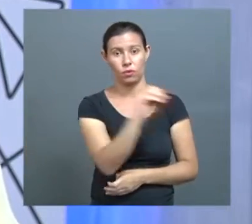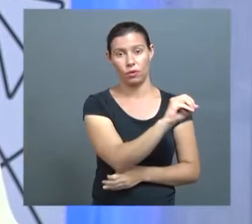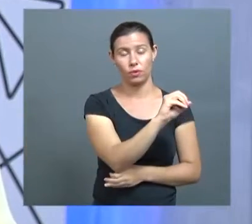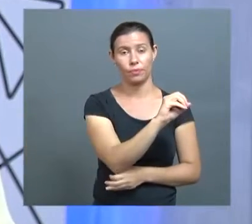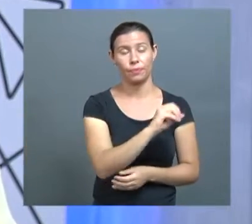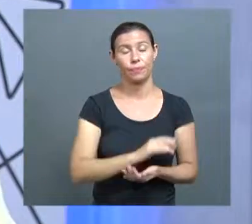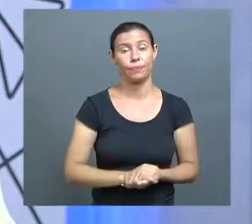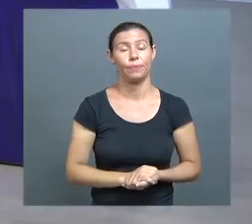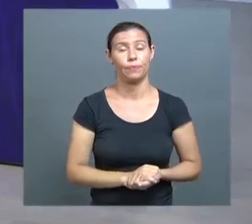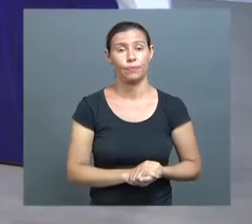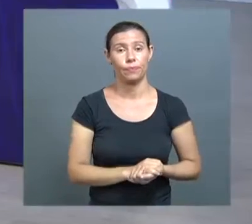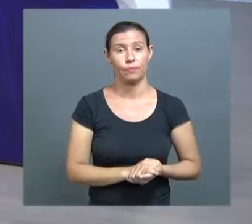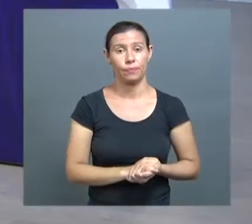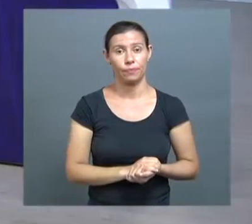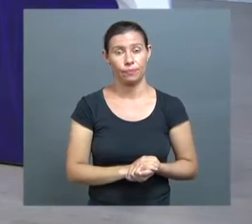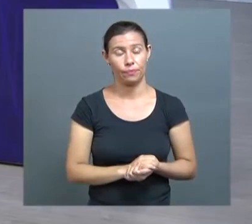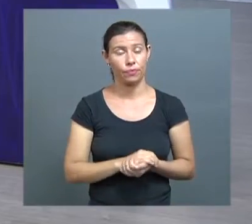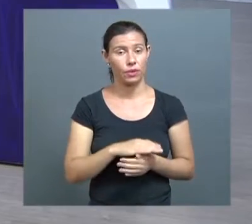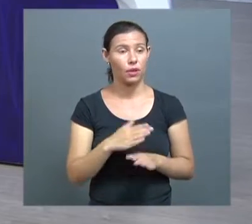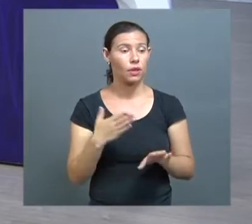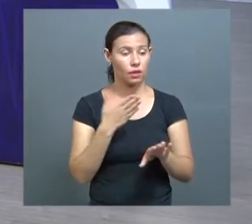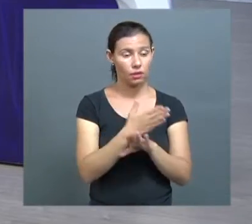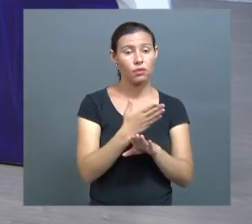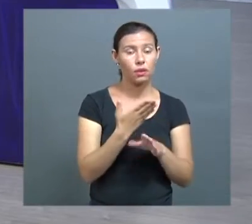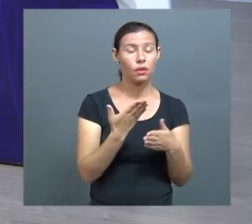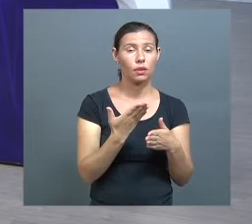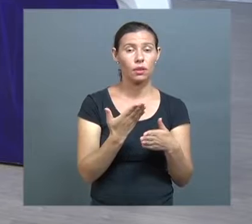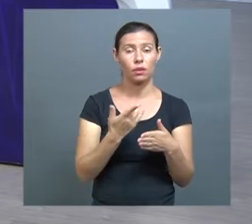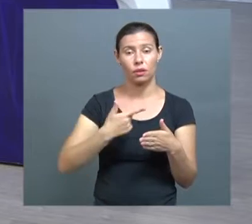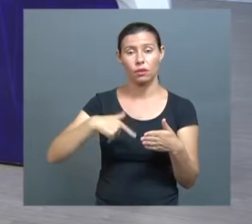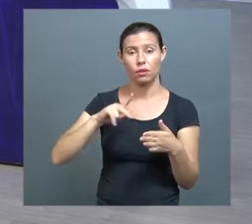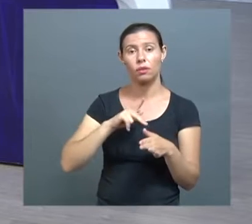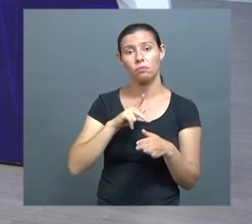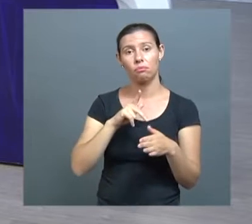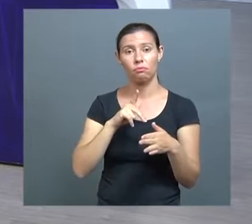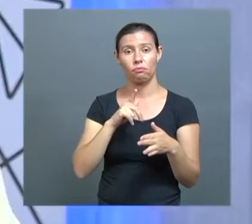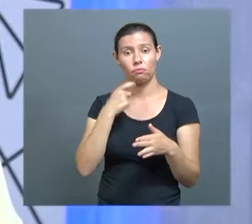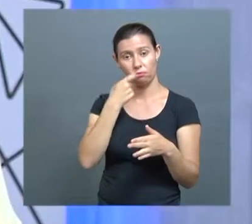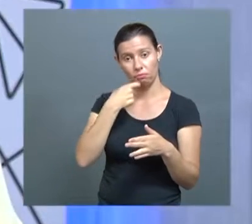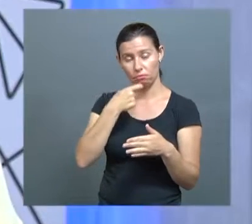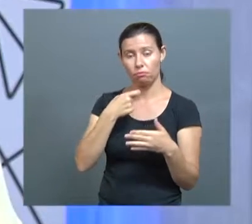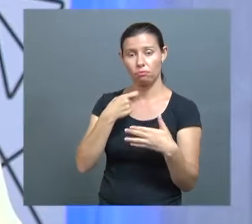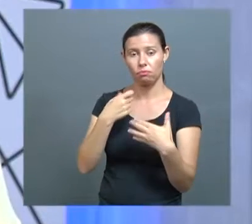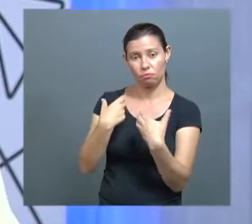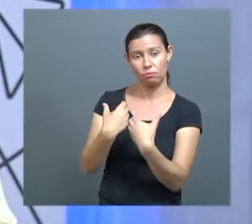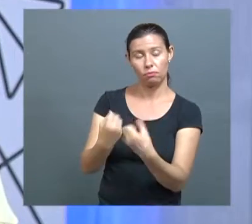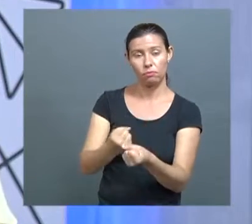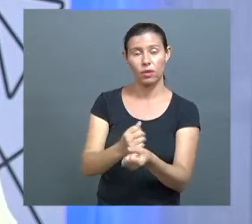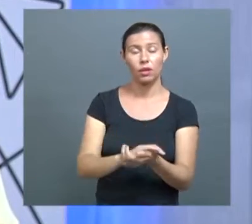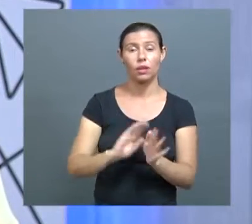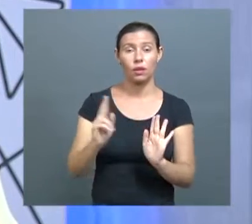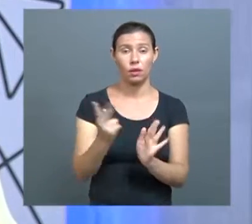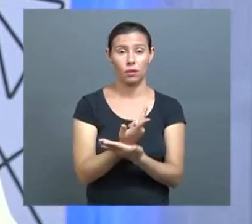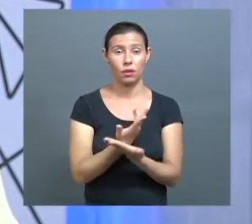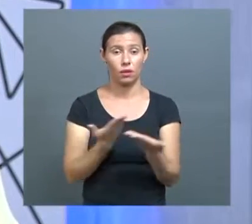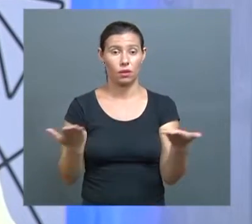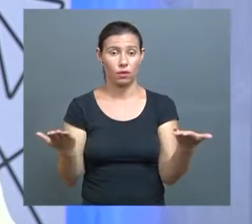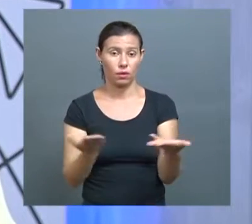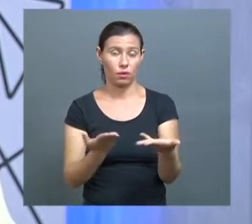todo jeito ele seria atendido dentro do pronto-socorro. Então, o que aconteceu agora é o seguinte.